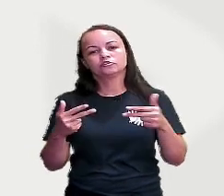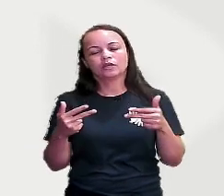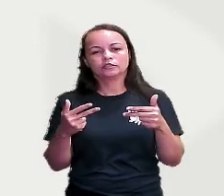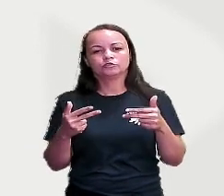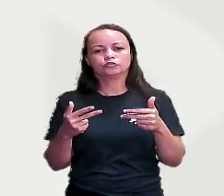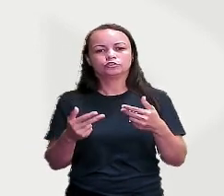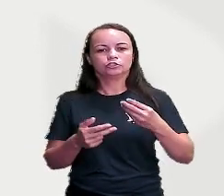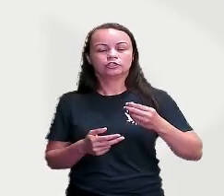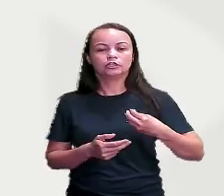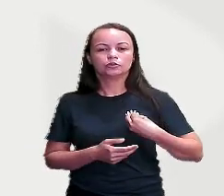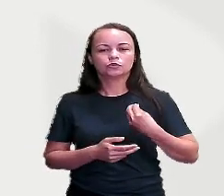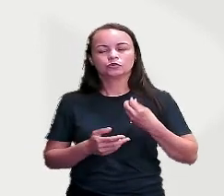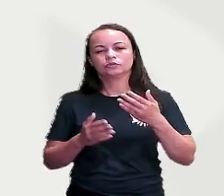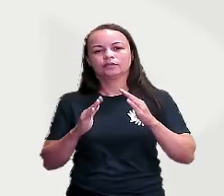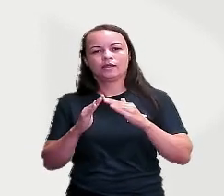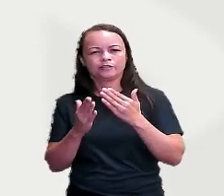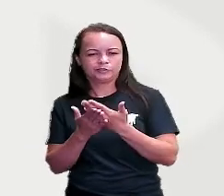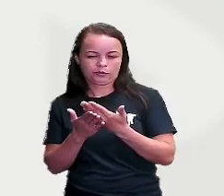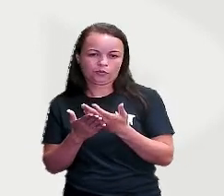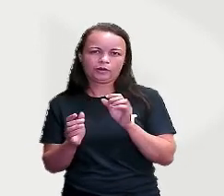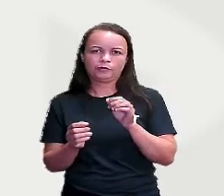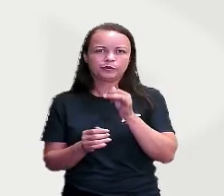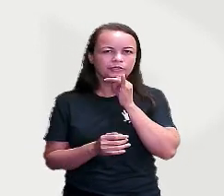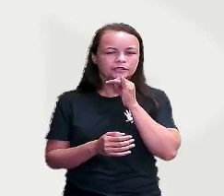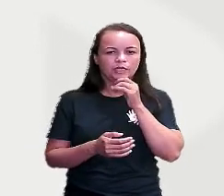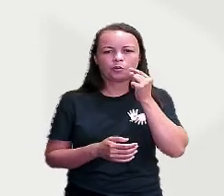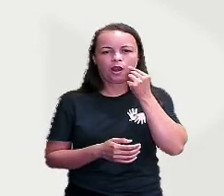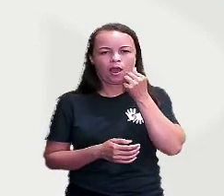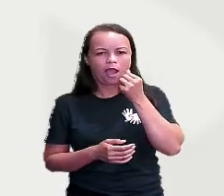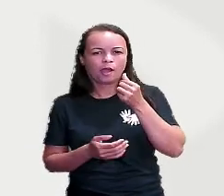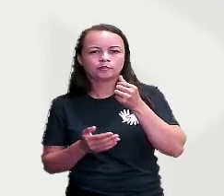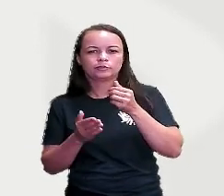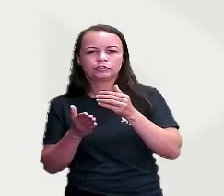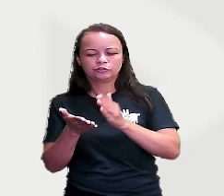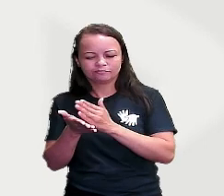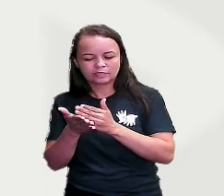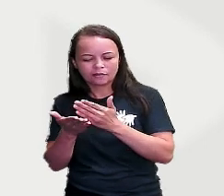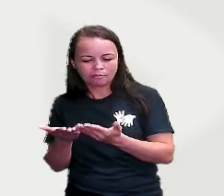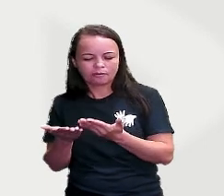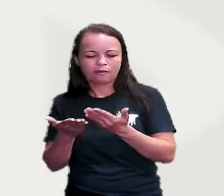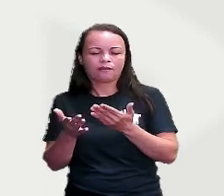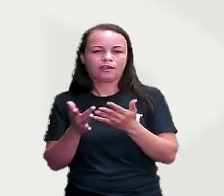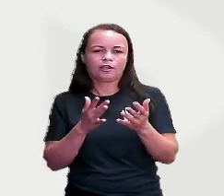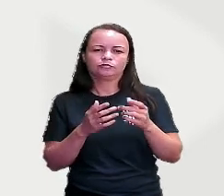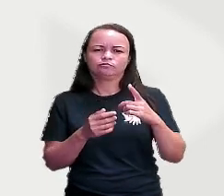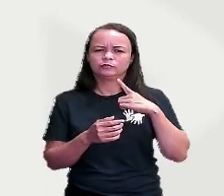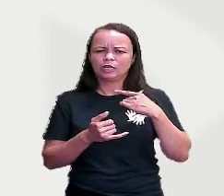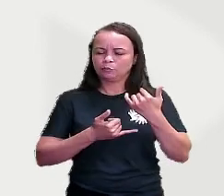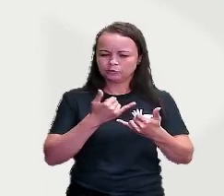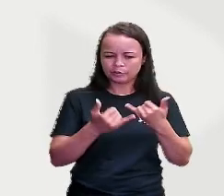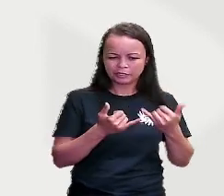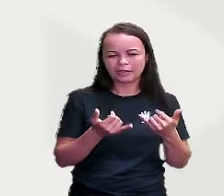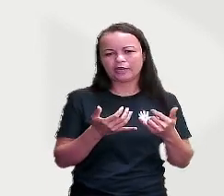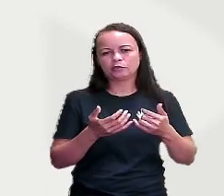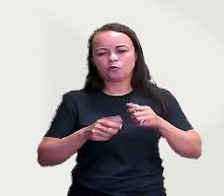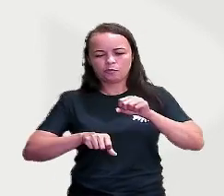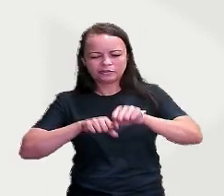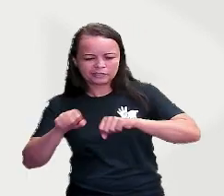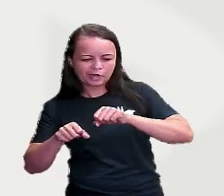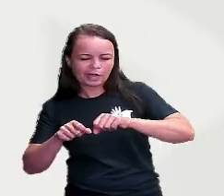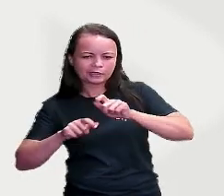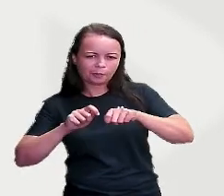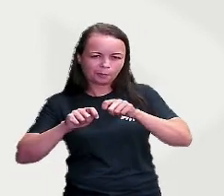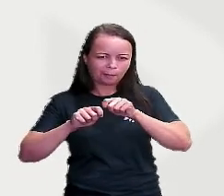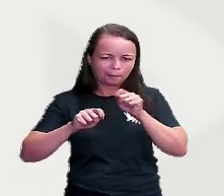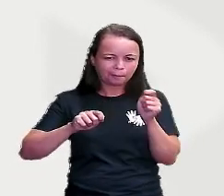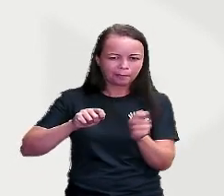Então, temos lápis, caderno. Certo? São substantivos. Temos também brinquedo, como pião, bicicleta. Doce,